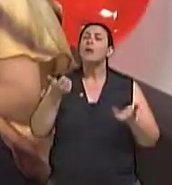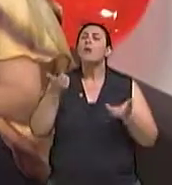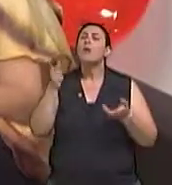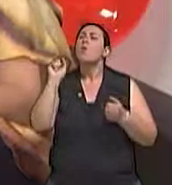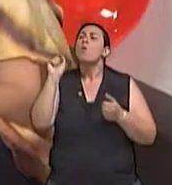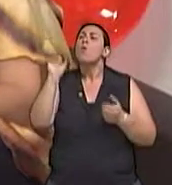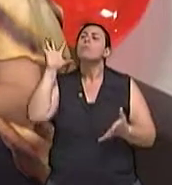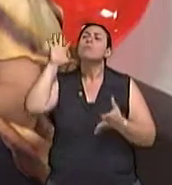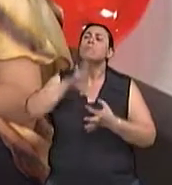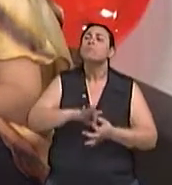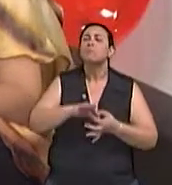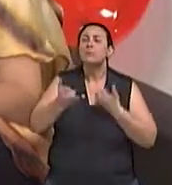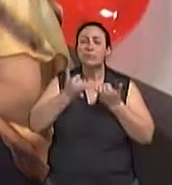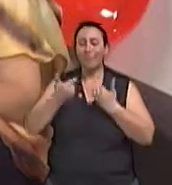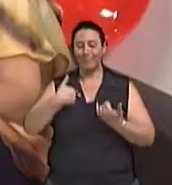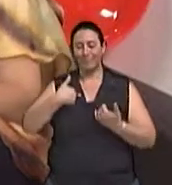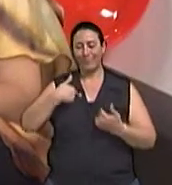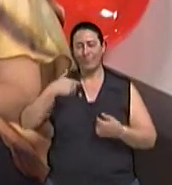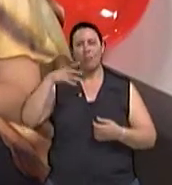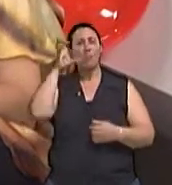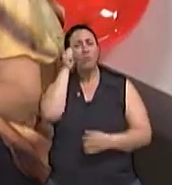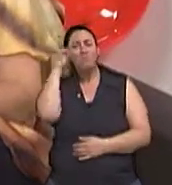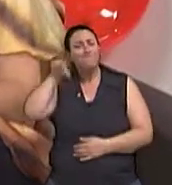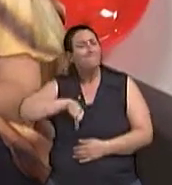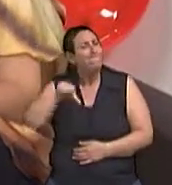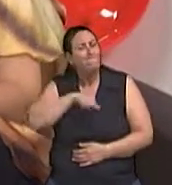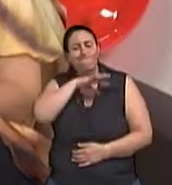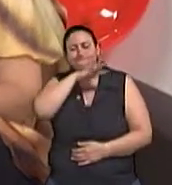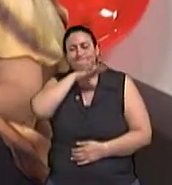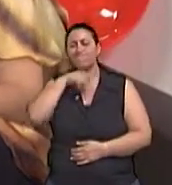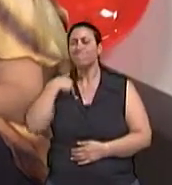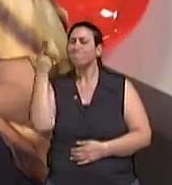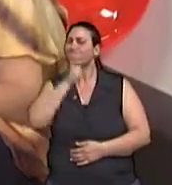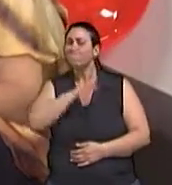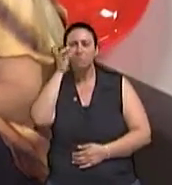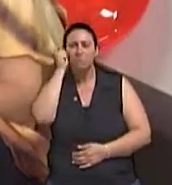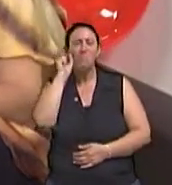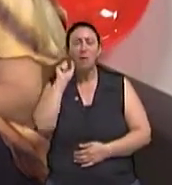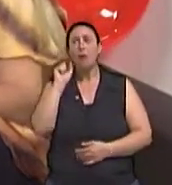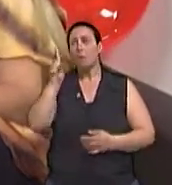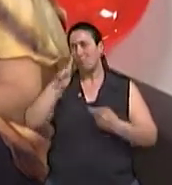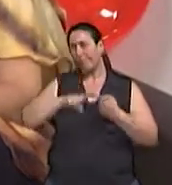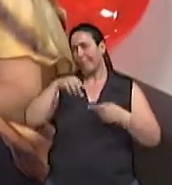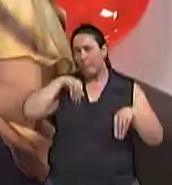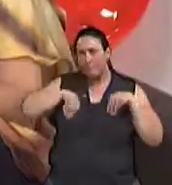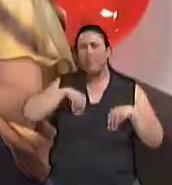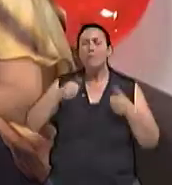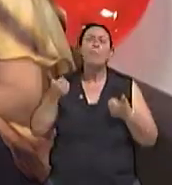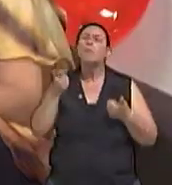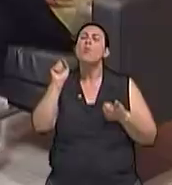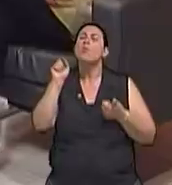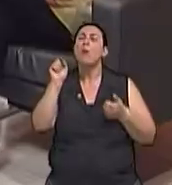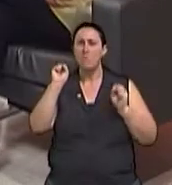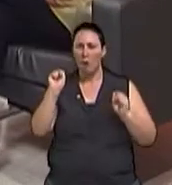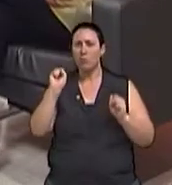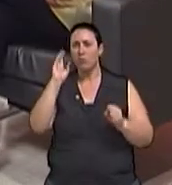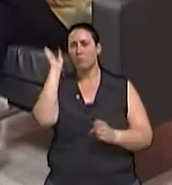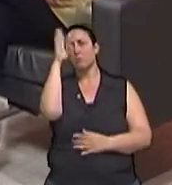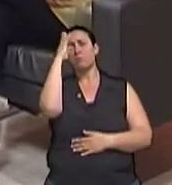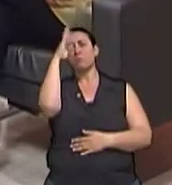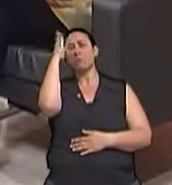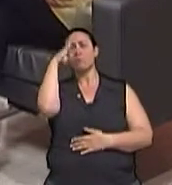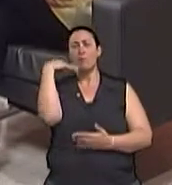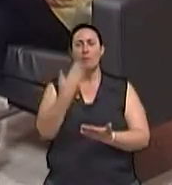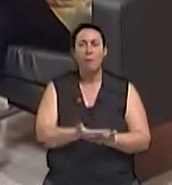associados à insônia? Vamos pegar essa questão, né? Que indicam depressão. Pode ser assim, uma labirintite, pode